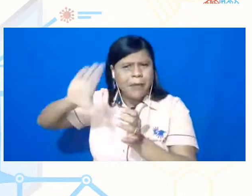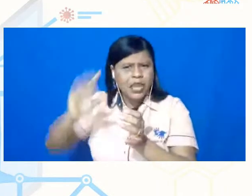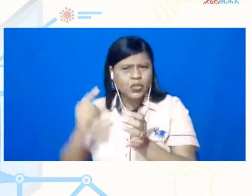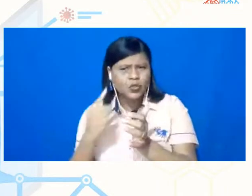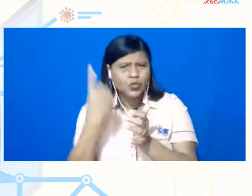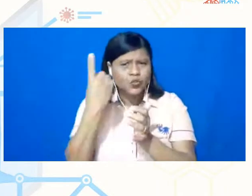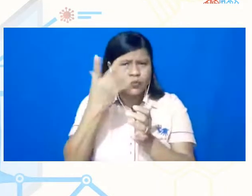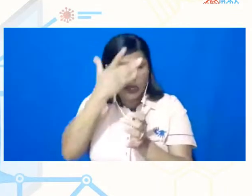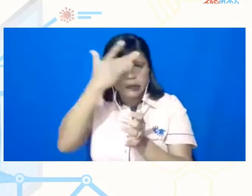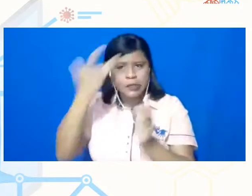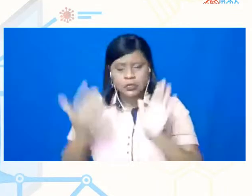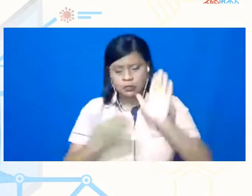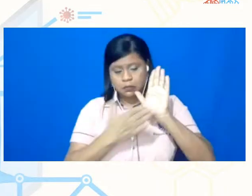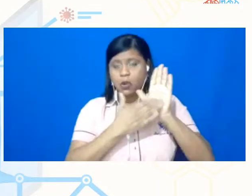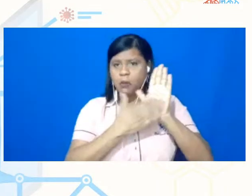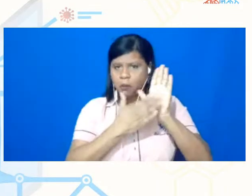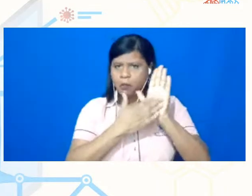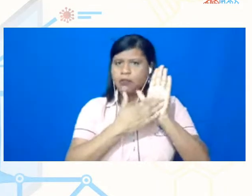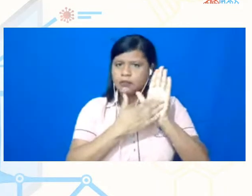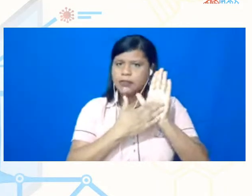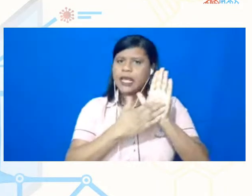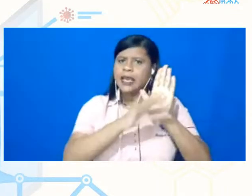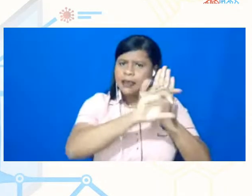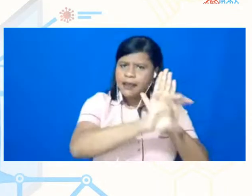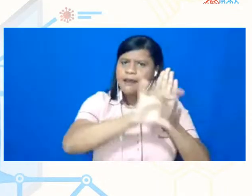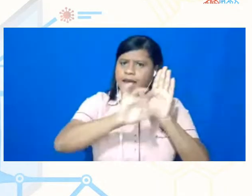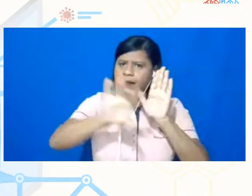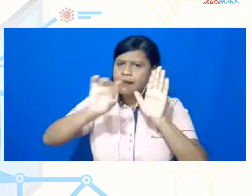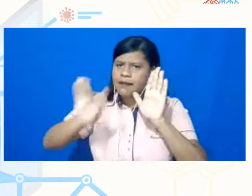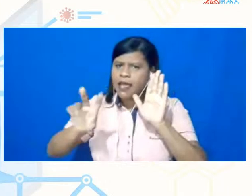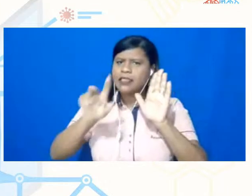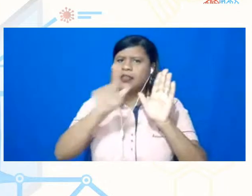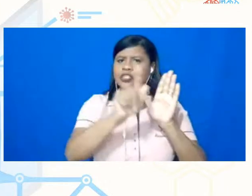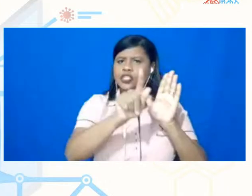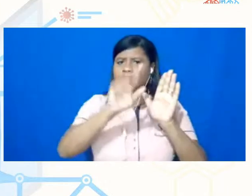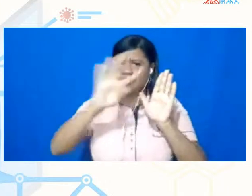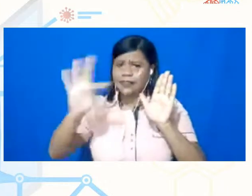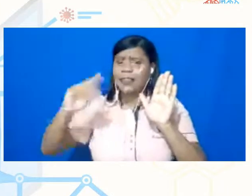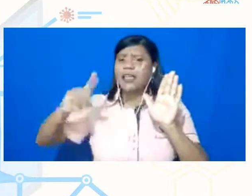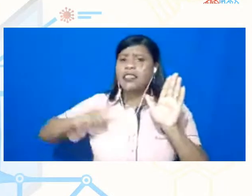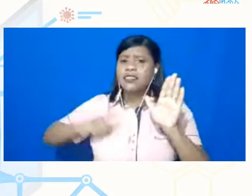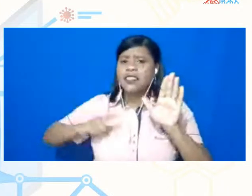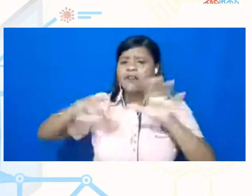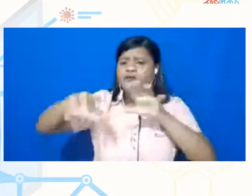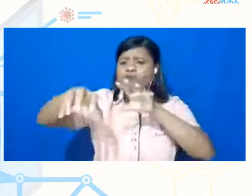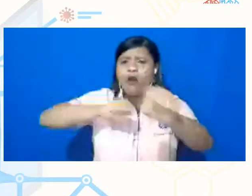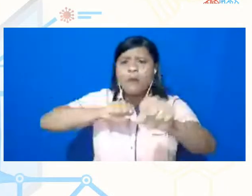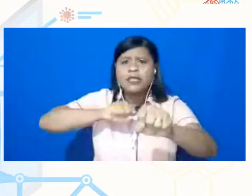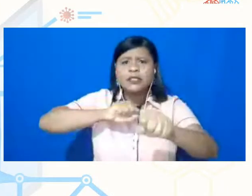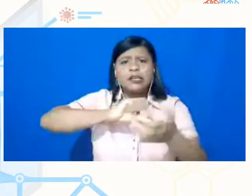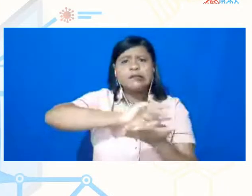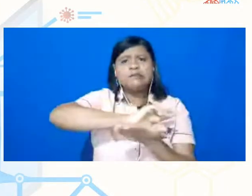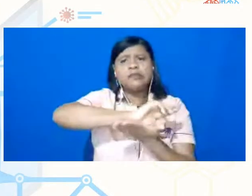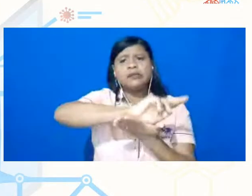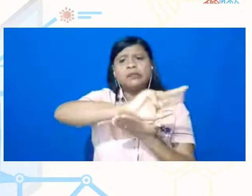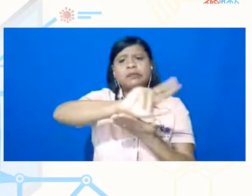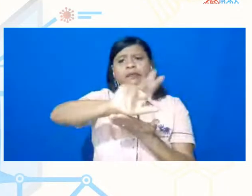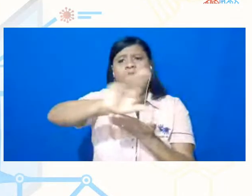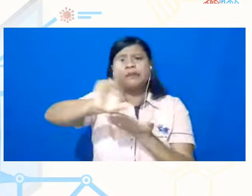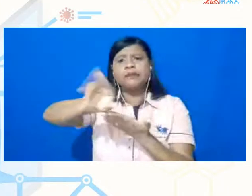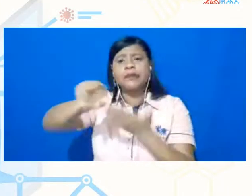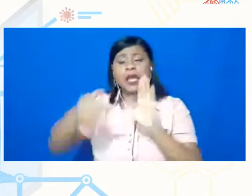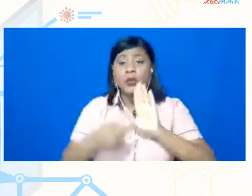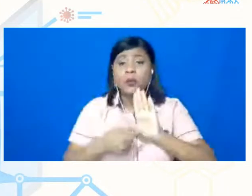propôs, né, cada GT, tem formações diversas que simbolizam